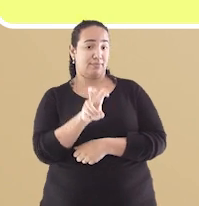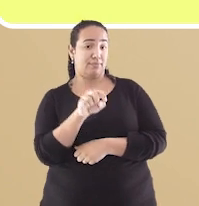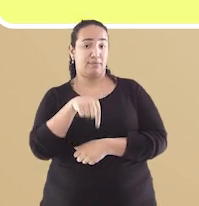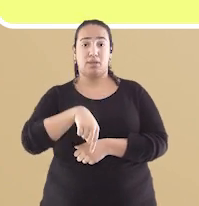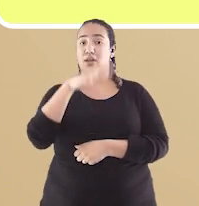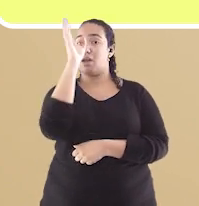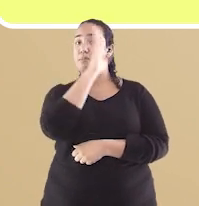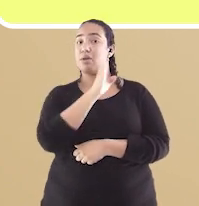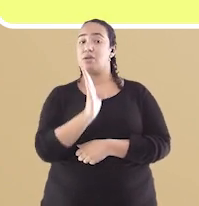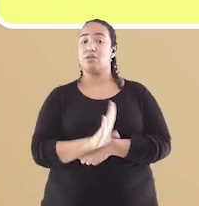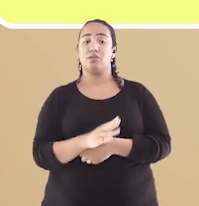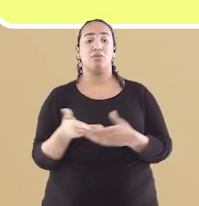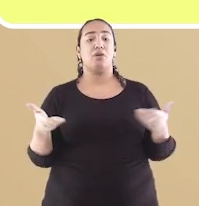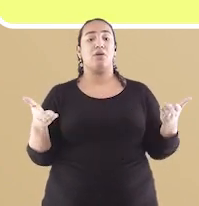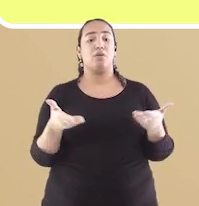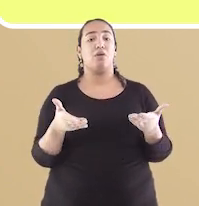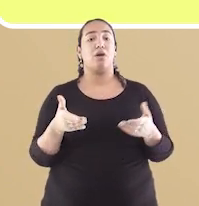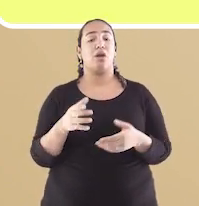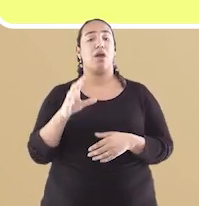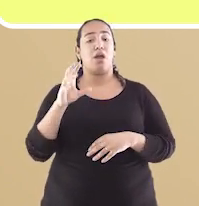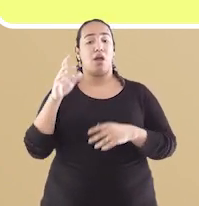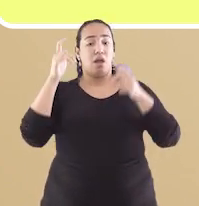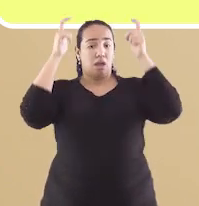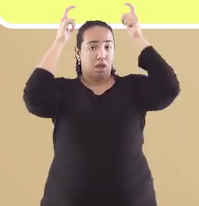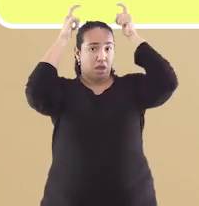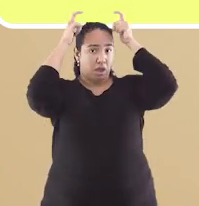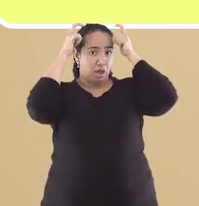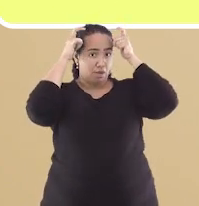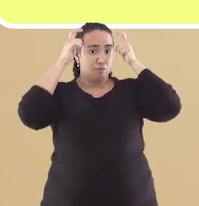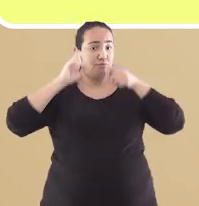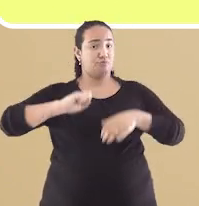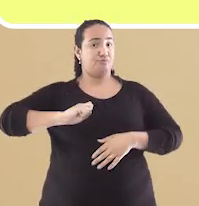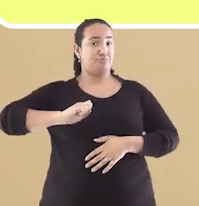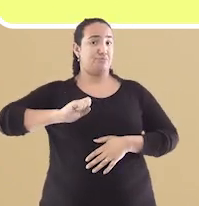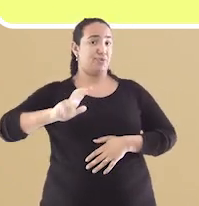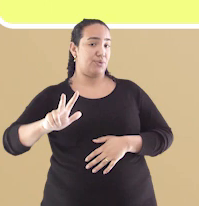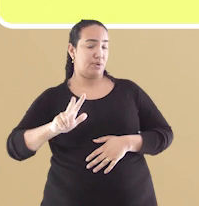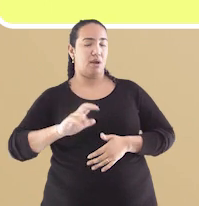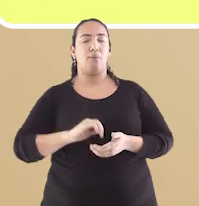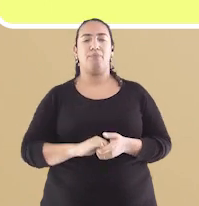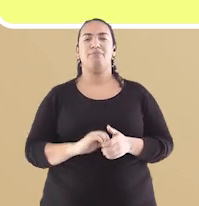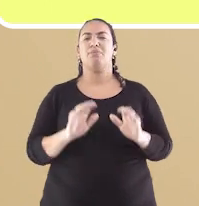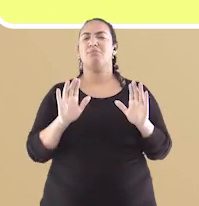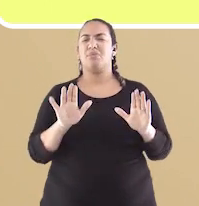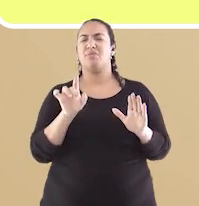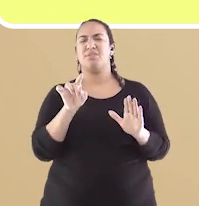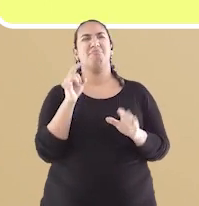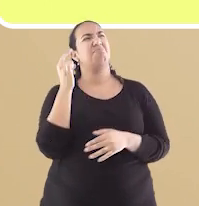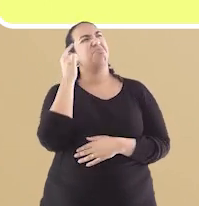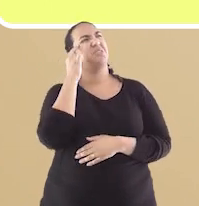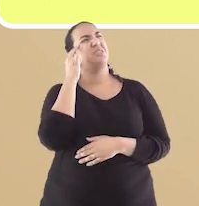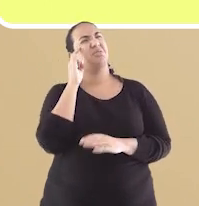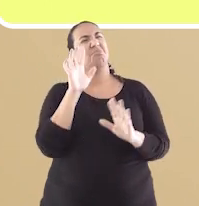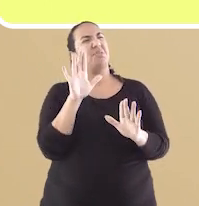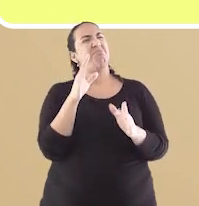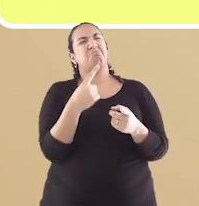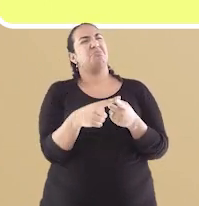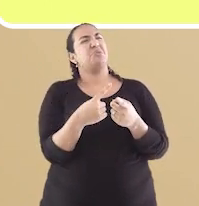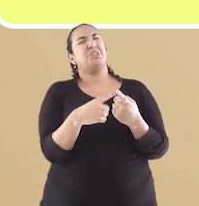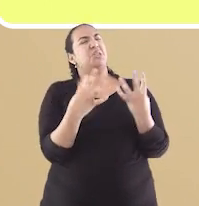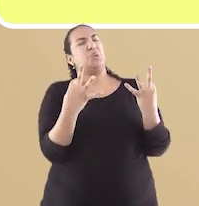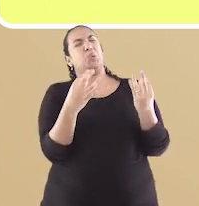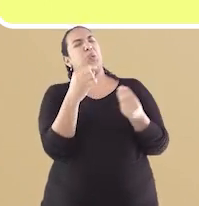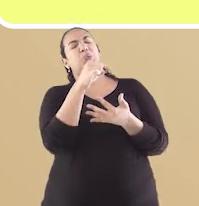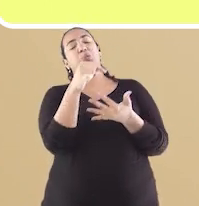Brasil foi levado ao Reino Unido de Portugal e ao Gardes. Você deve estar se perguntando, tá, mas para que tudo isso?